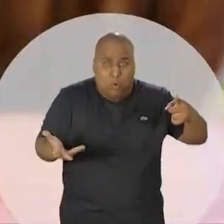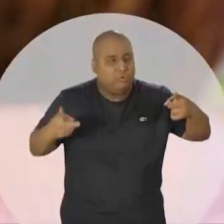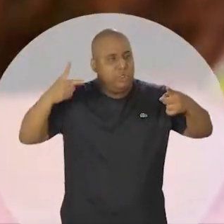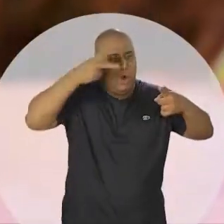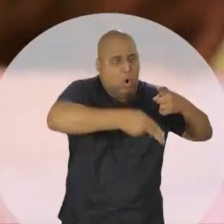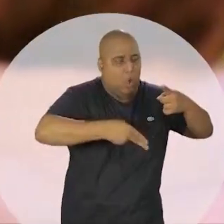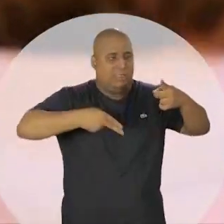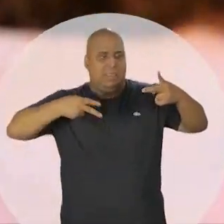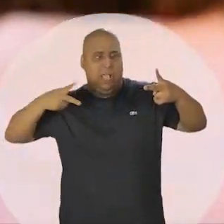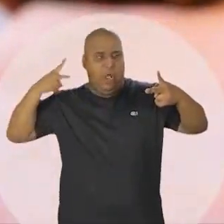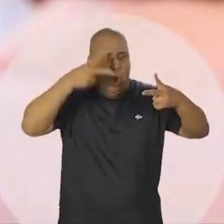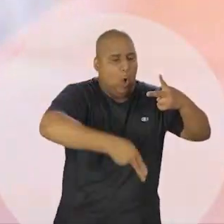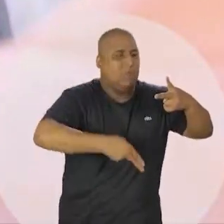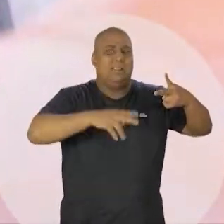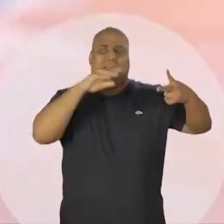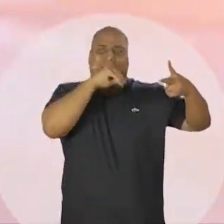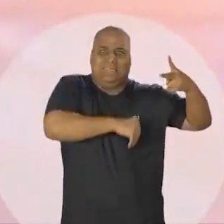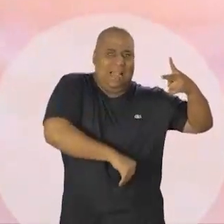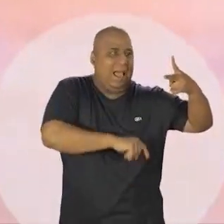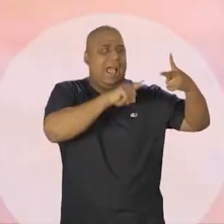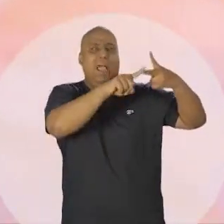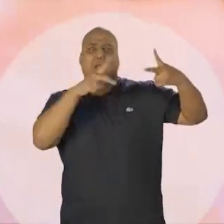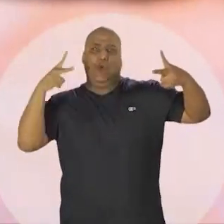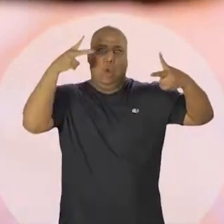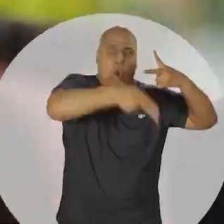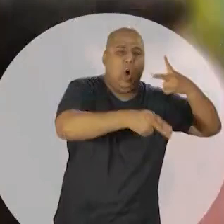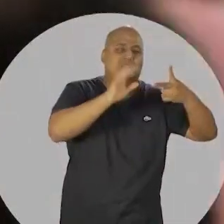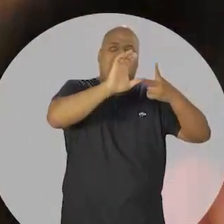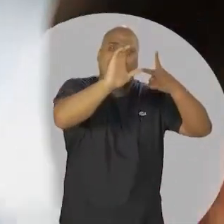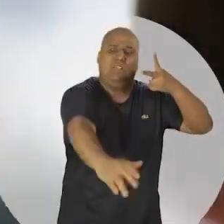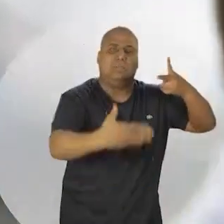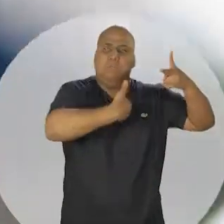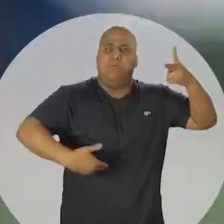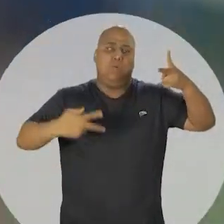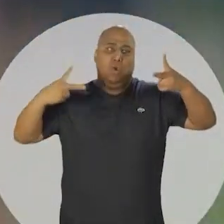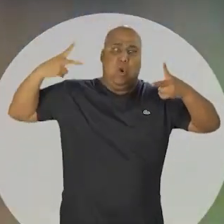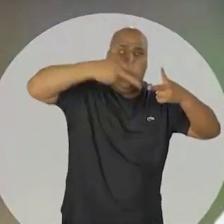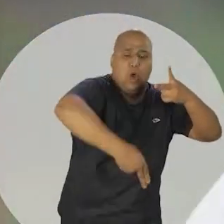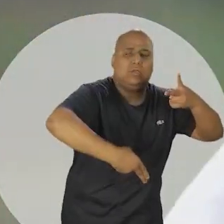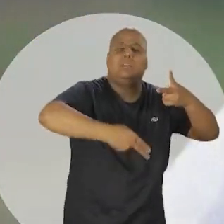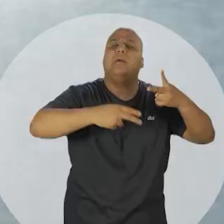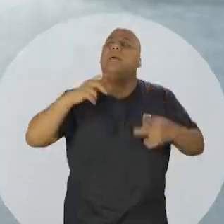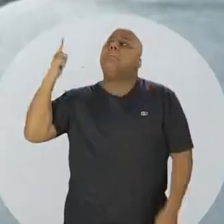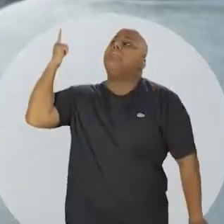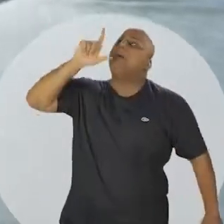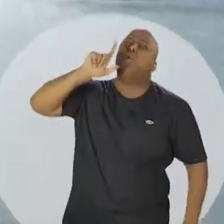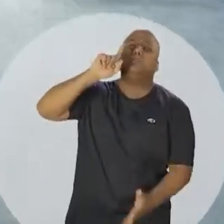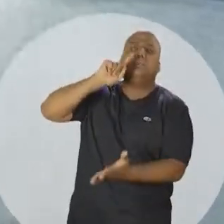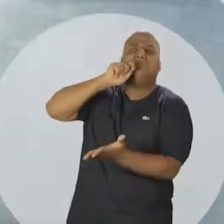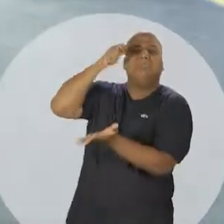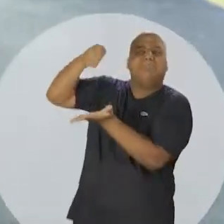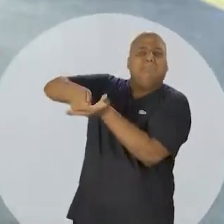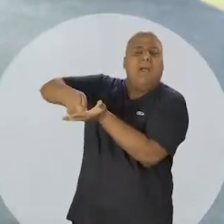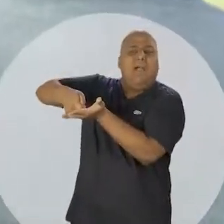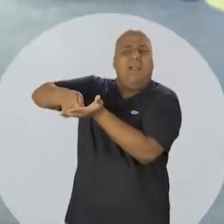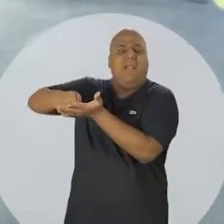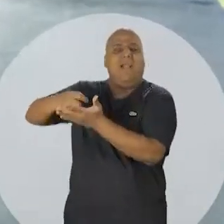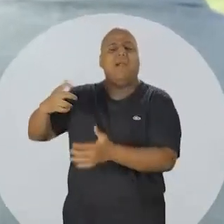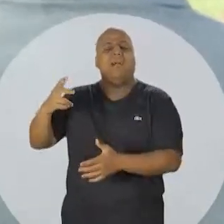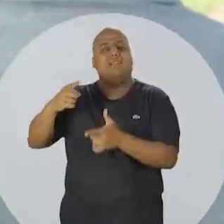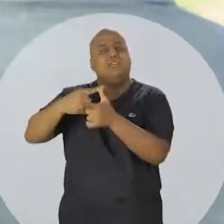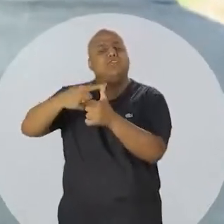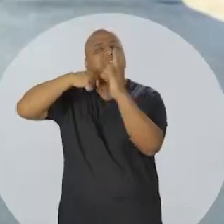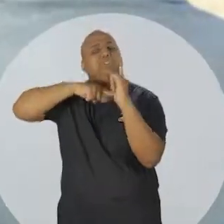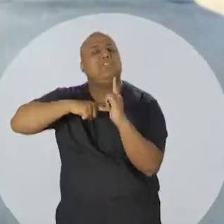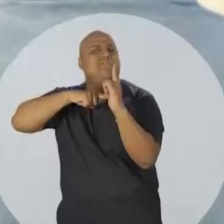os indicadores que fazem a economia crescer, salário, renda, investimento público, na direção de um pseudo, a pseudo saúde